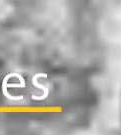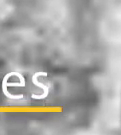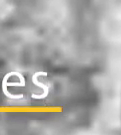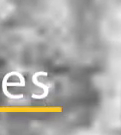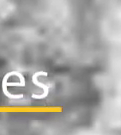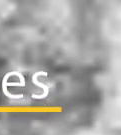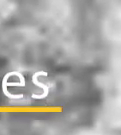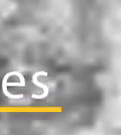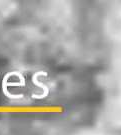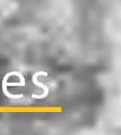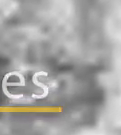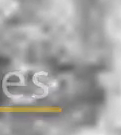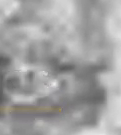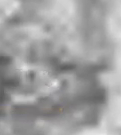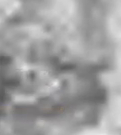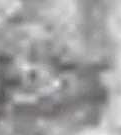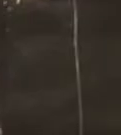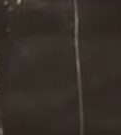Cabo